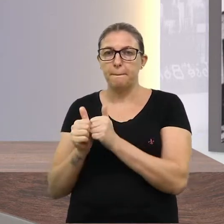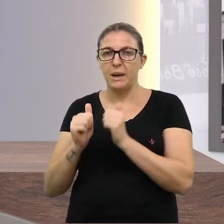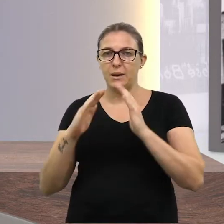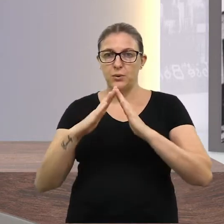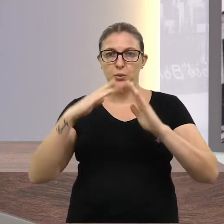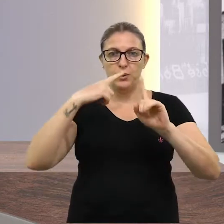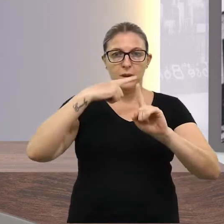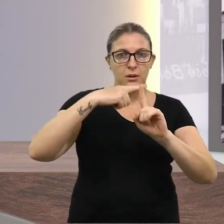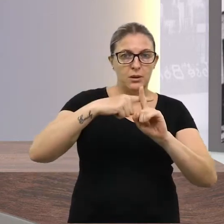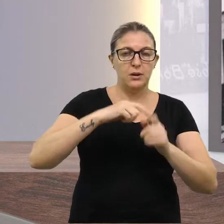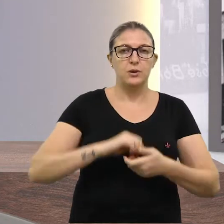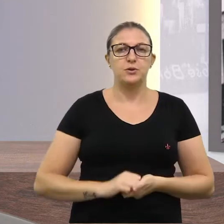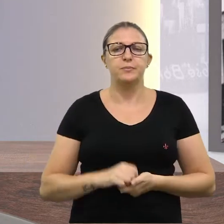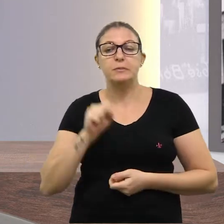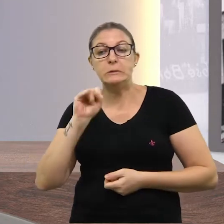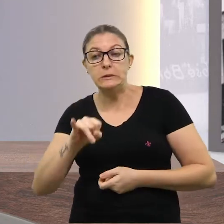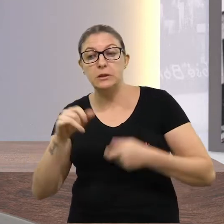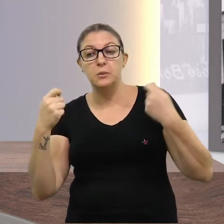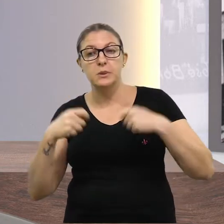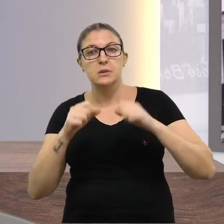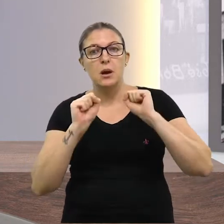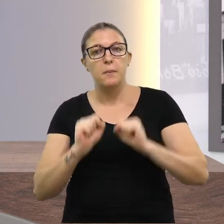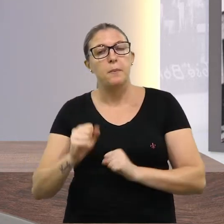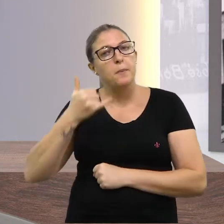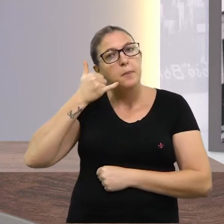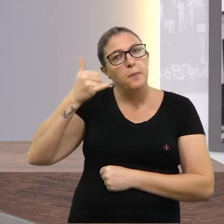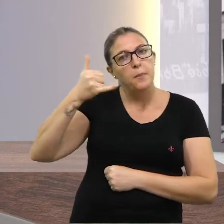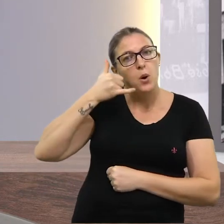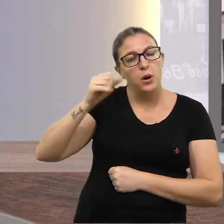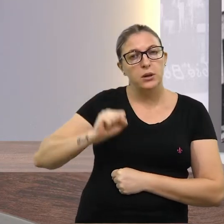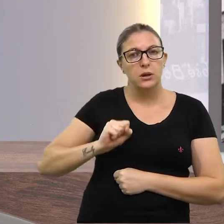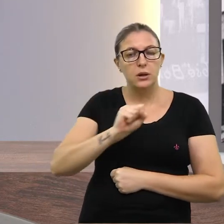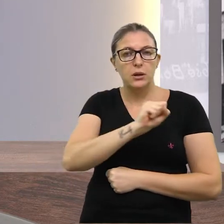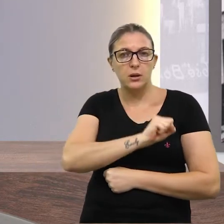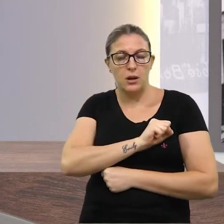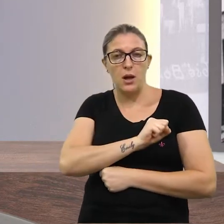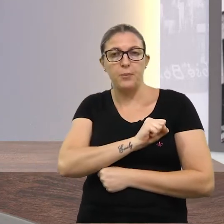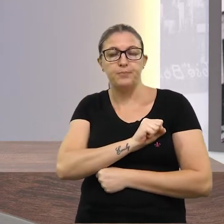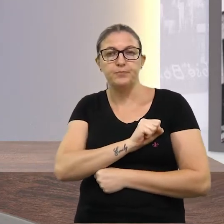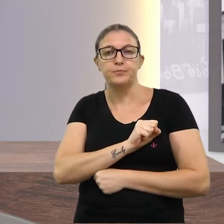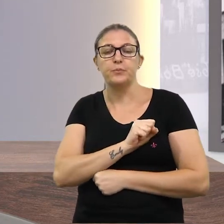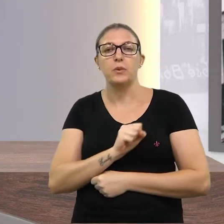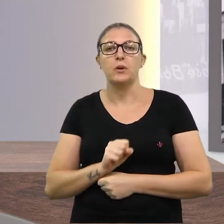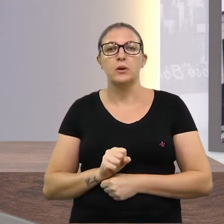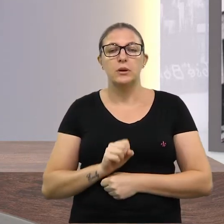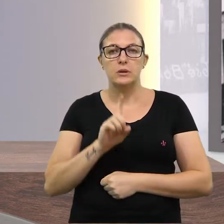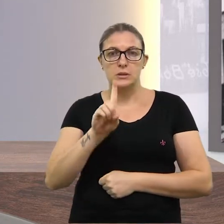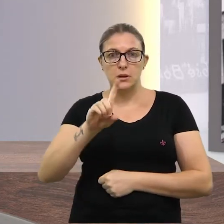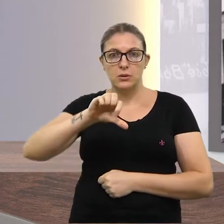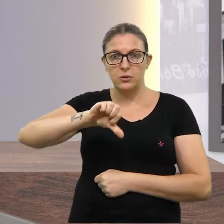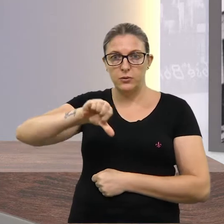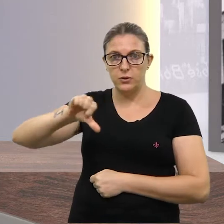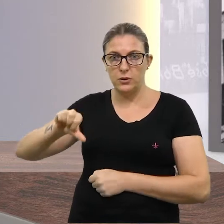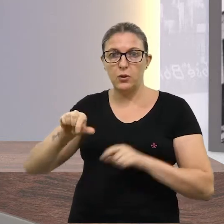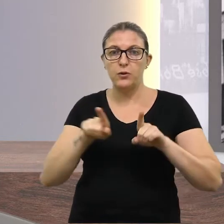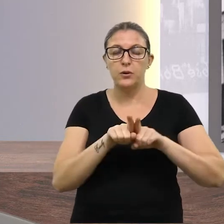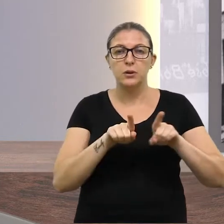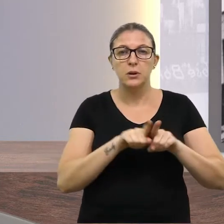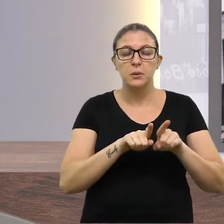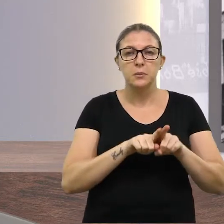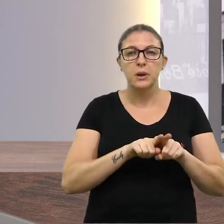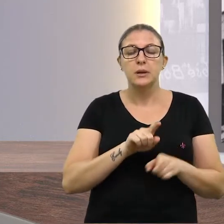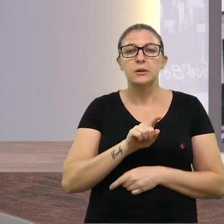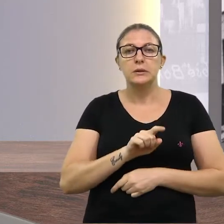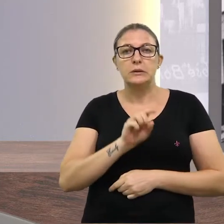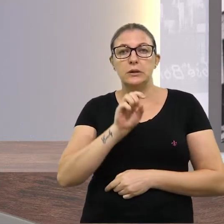ao lado da Capela Mortuária. Em caso de urgência, você pode entrar em contato com a entidade pelos números 199